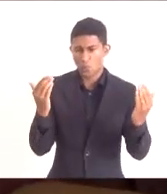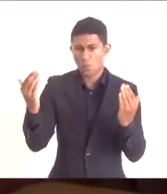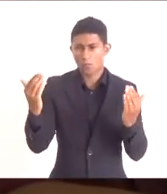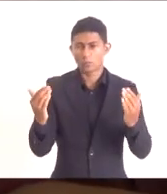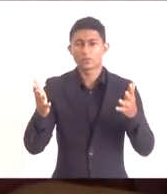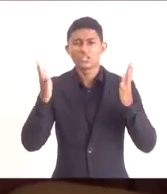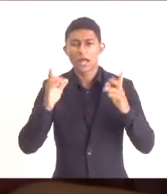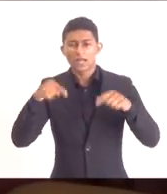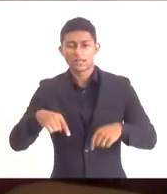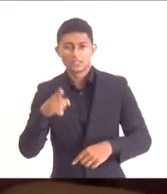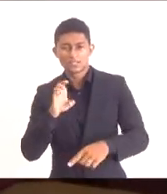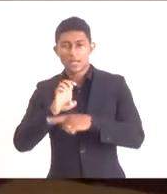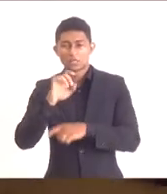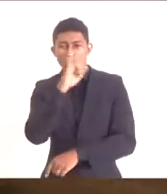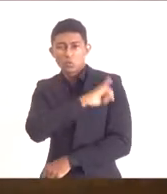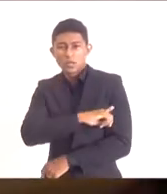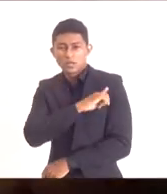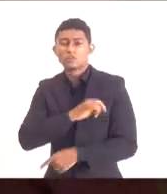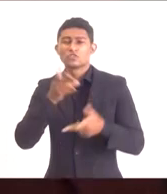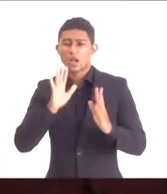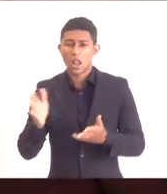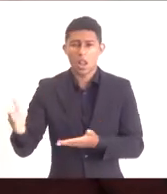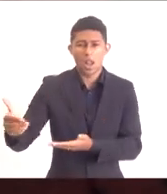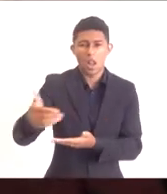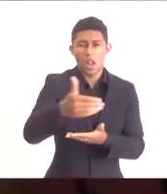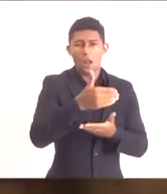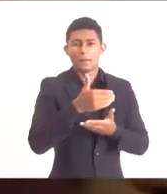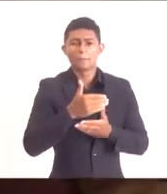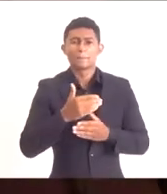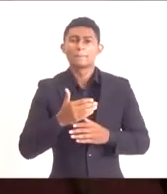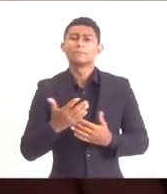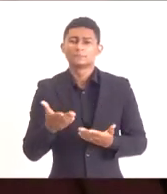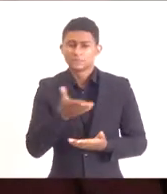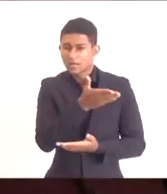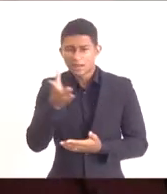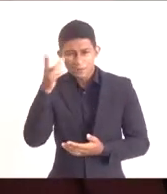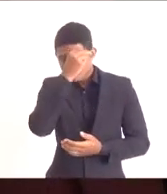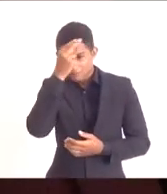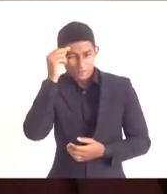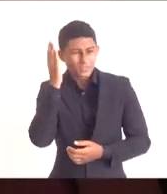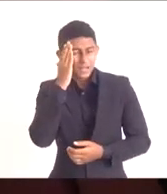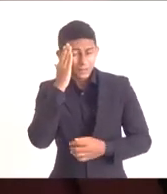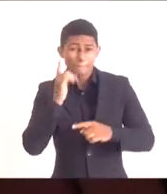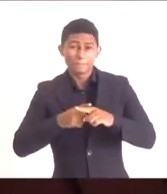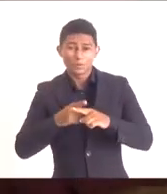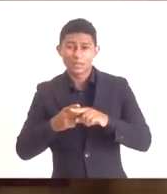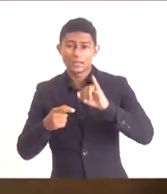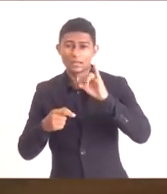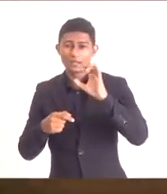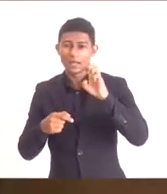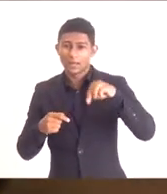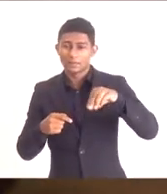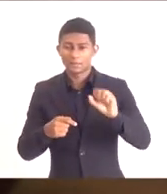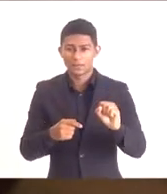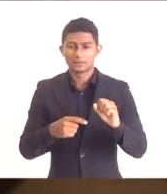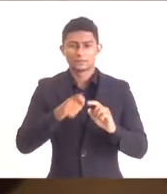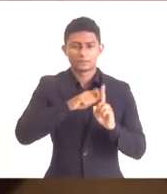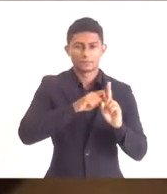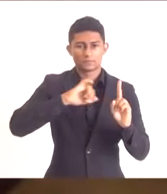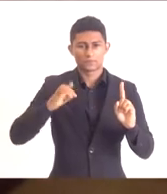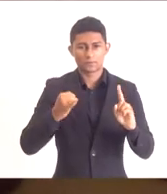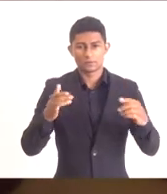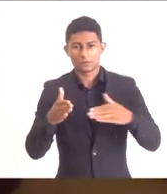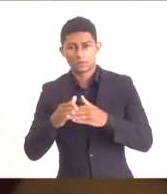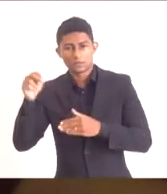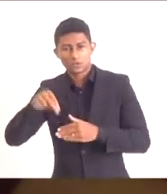aqui os prefeitos sabem bem disso, porque reflete isso no ICMS. Janeiro a novembro, comparado